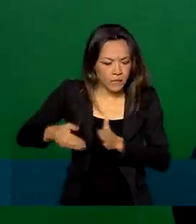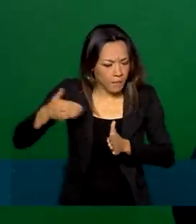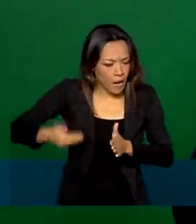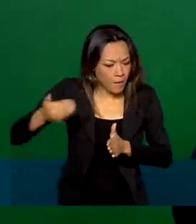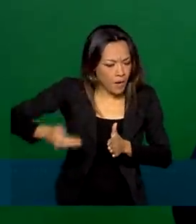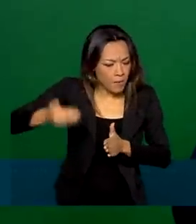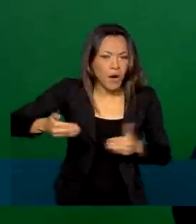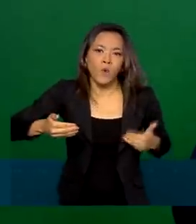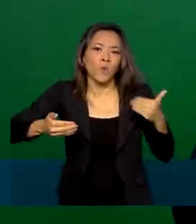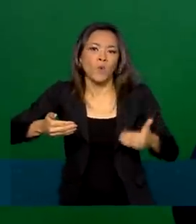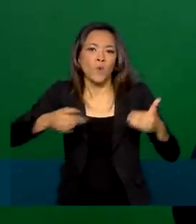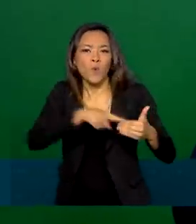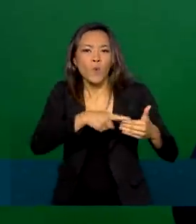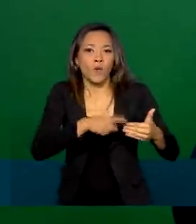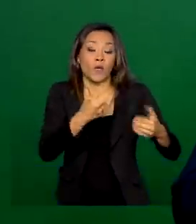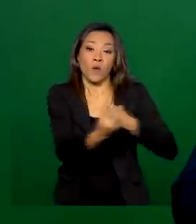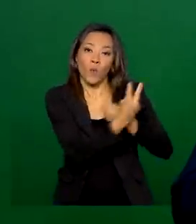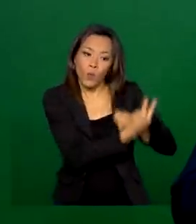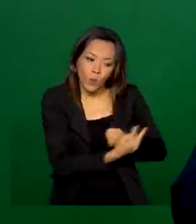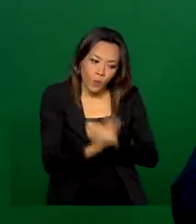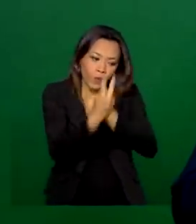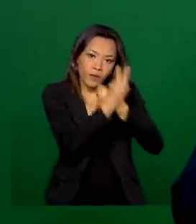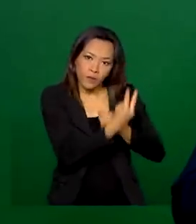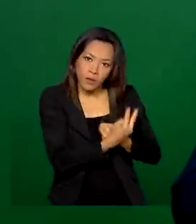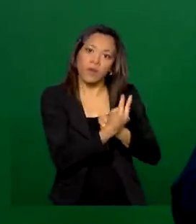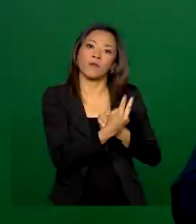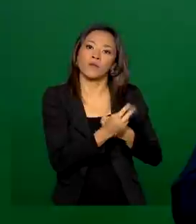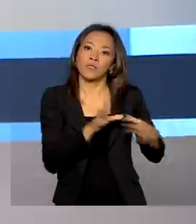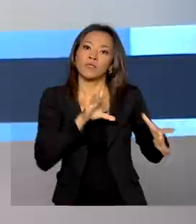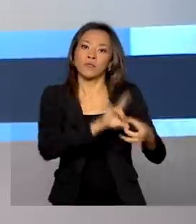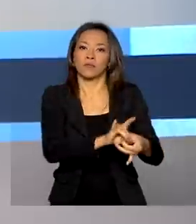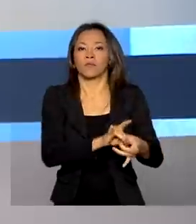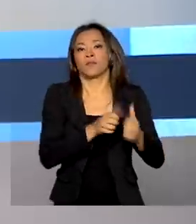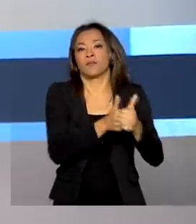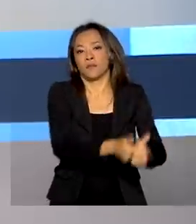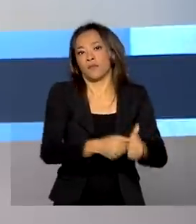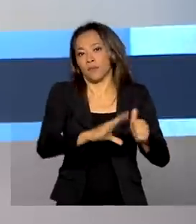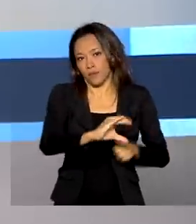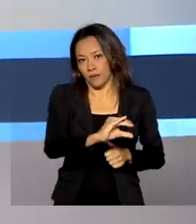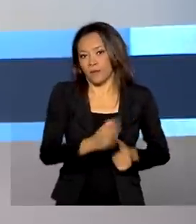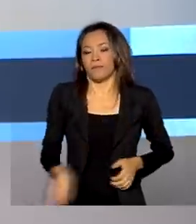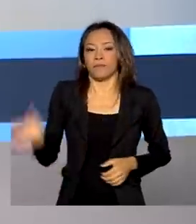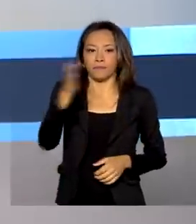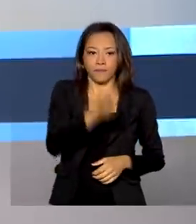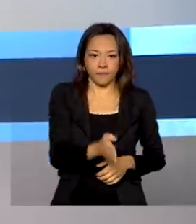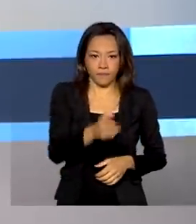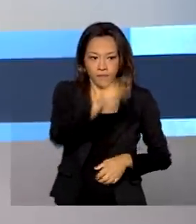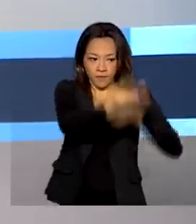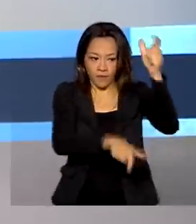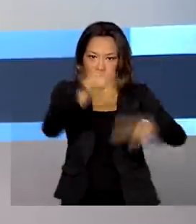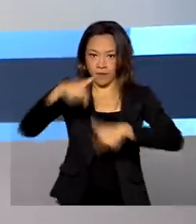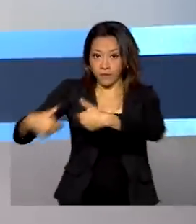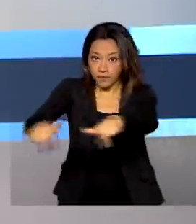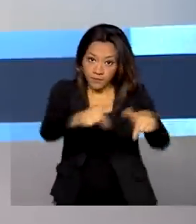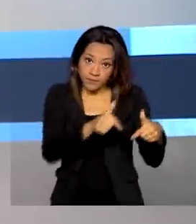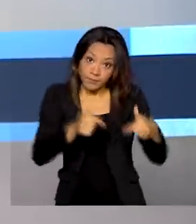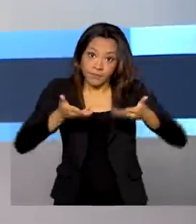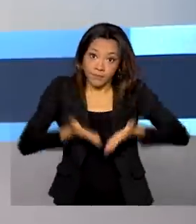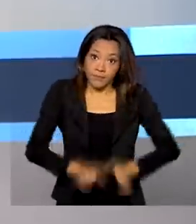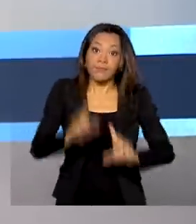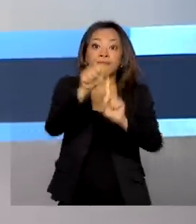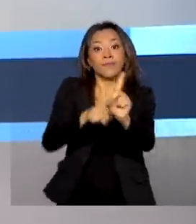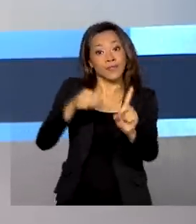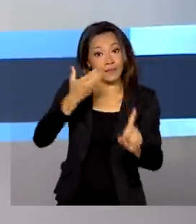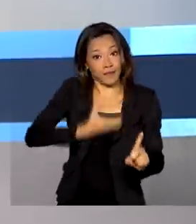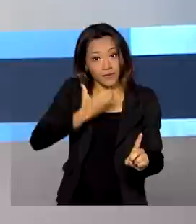aplicação de condutas baseadas na ciência. Trabalhadores informais nascidos em dezembro recebem